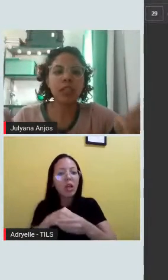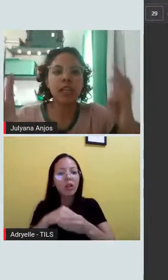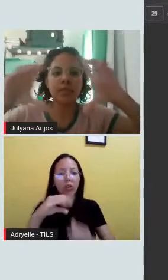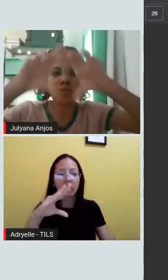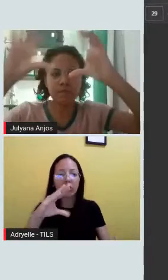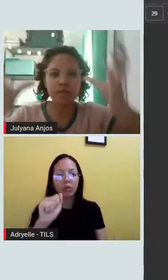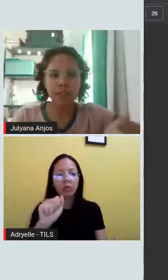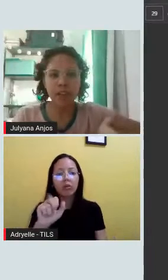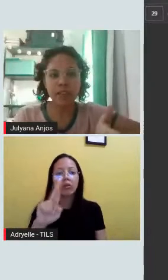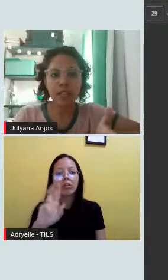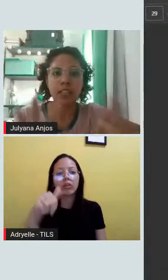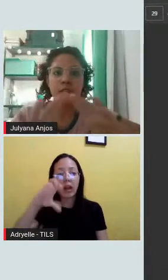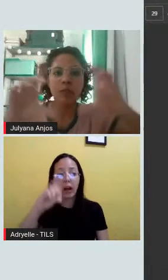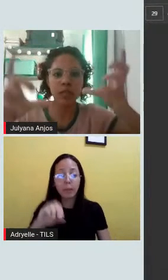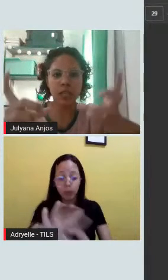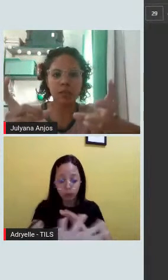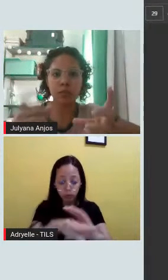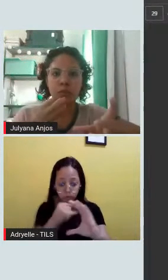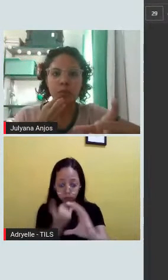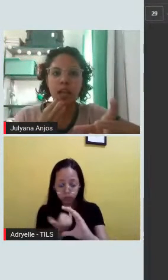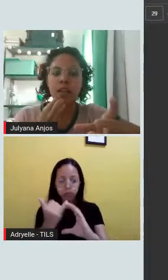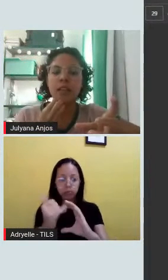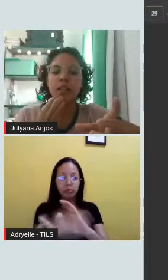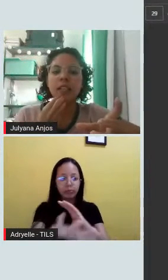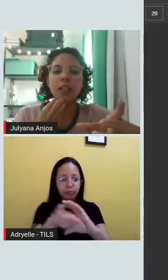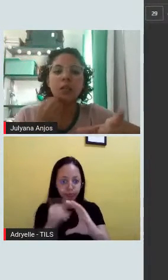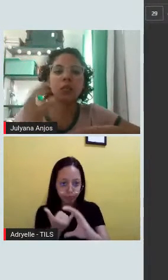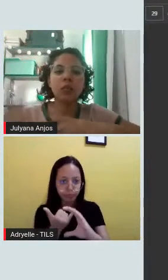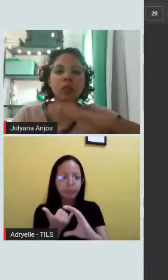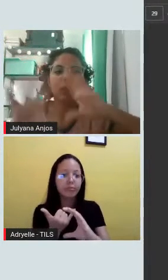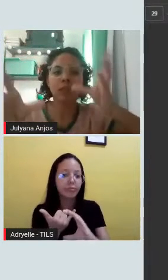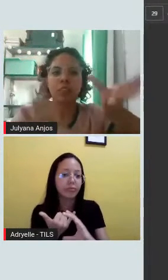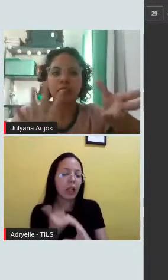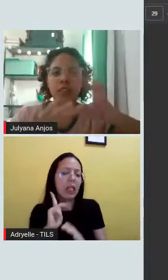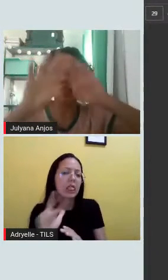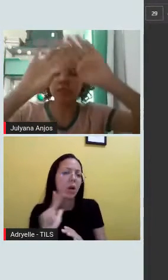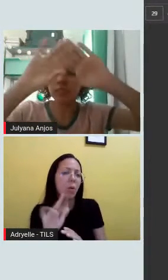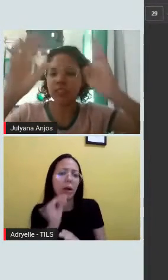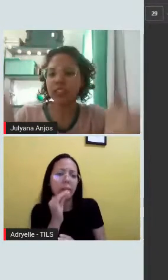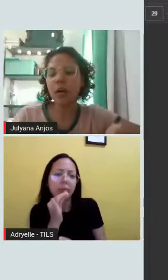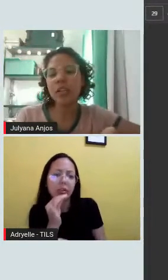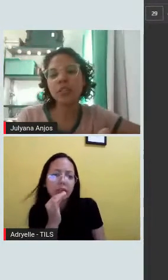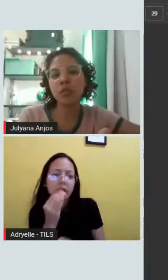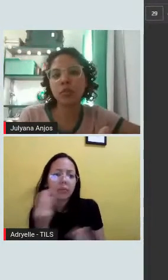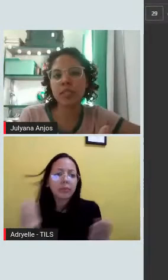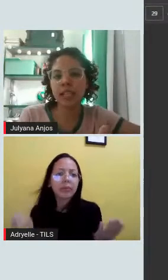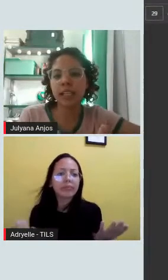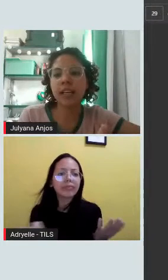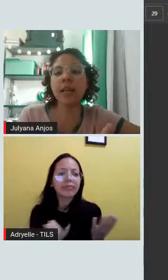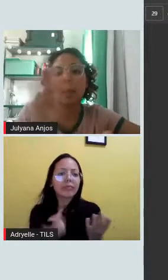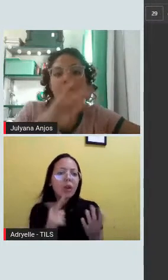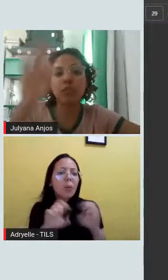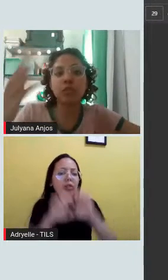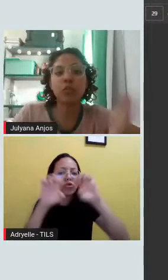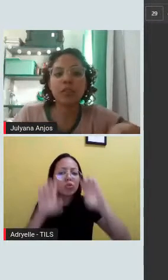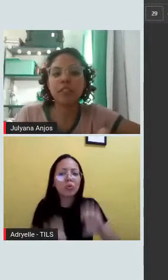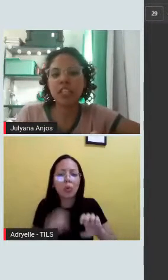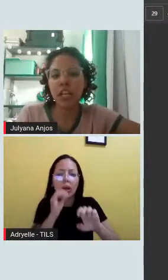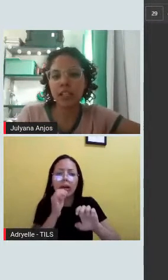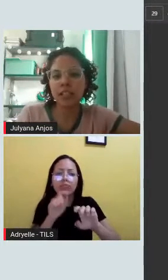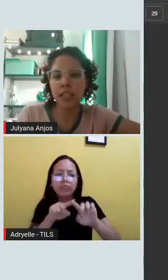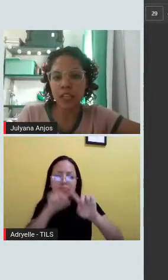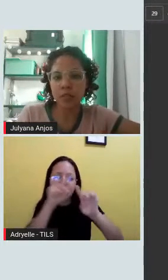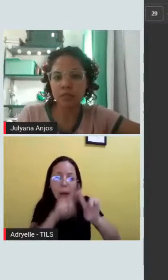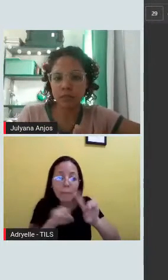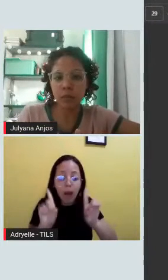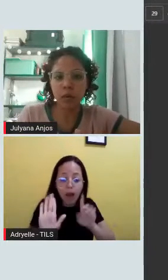carbonos, que eles não são cíclicos, tá? Não é essa estrutura cíclica, mas é uma estrutura